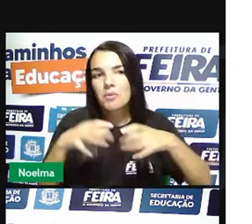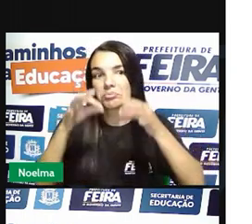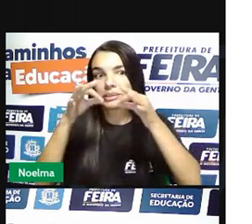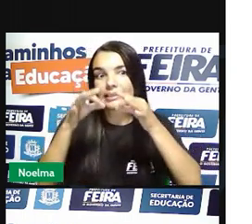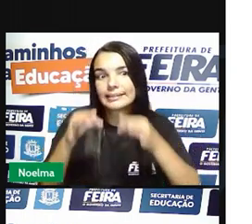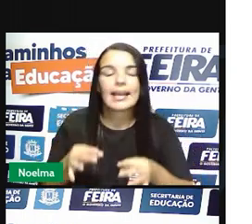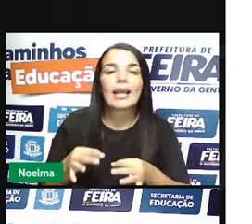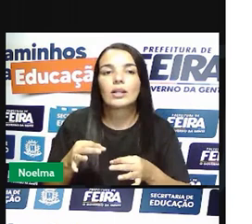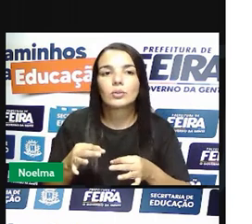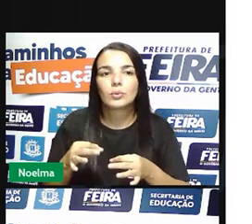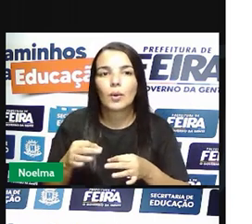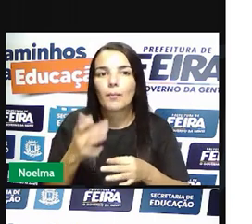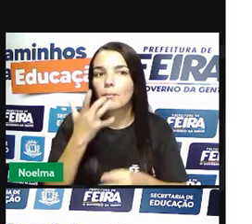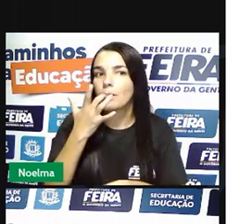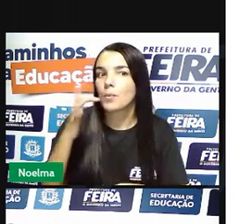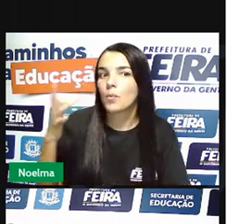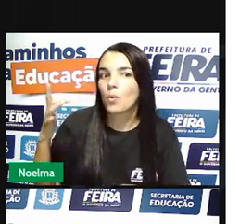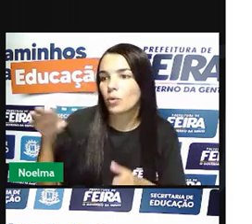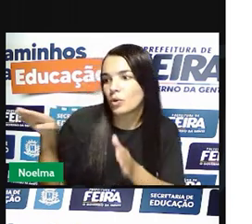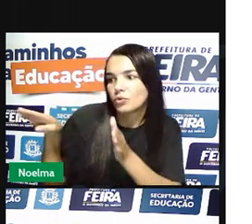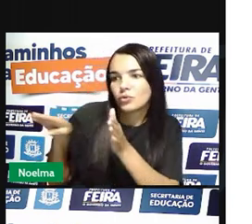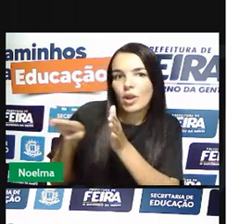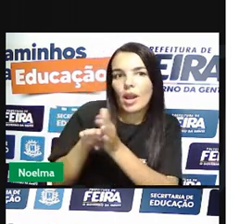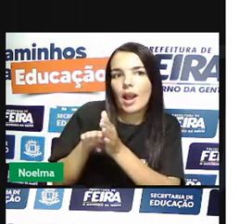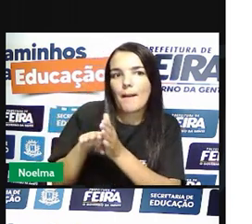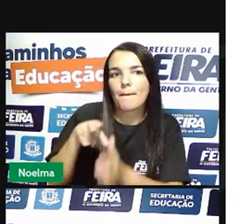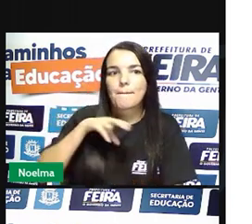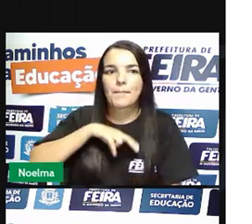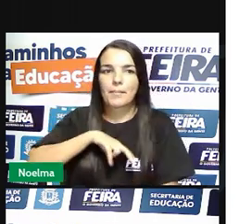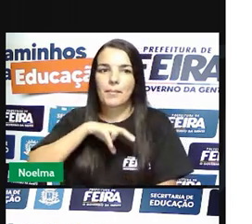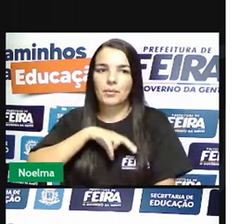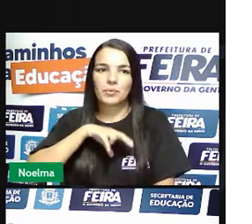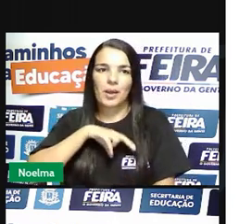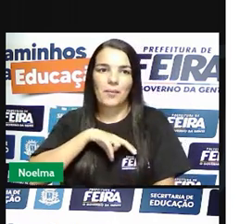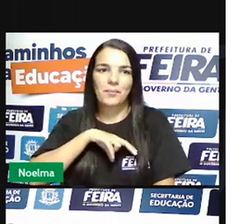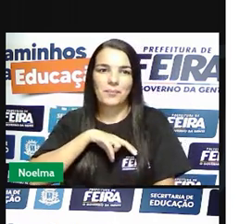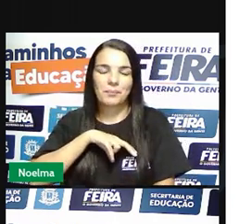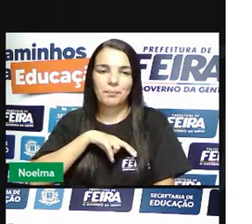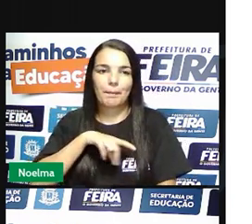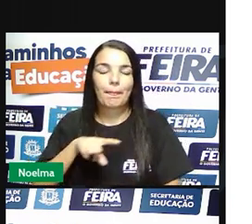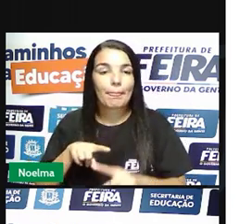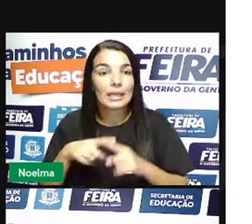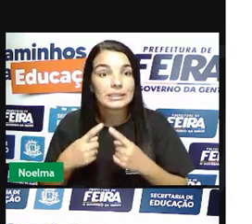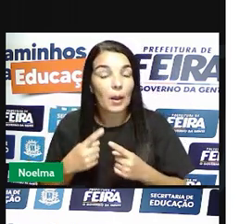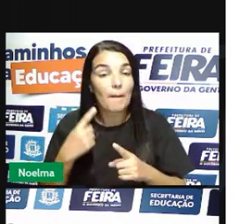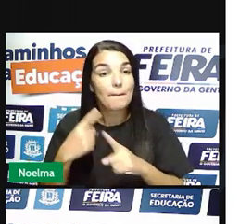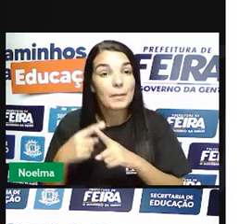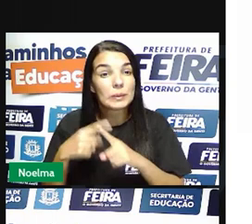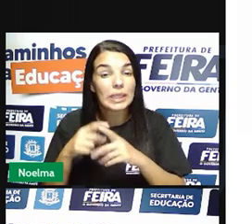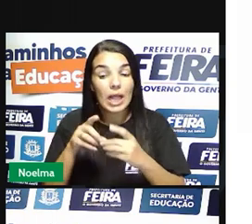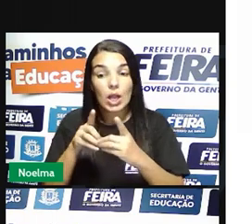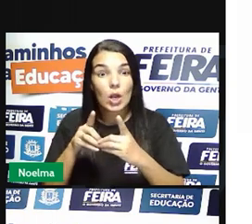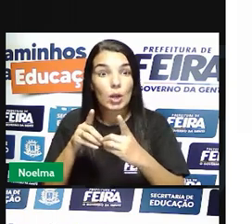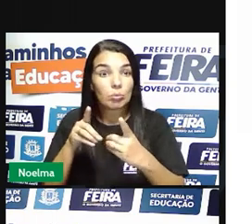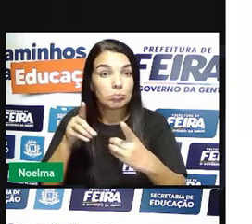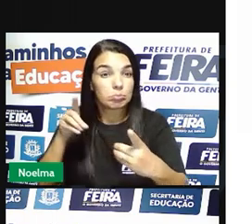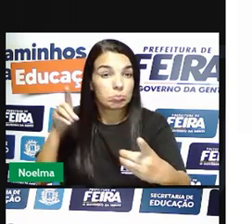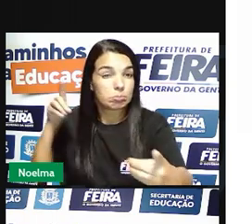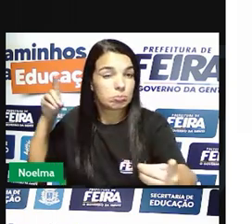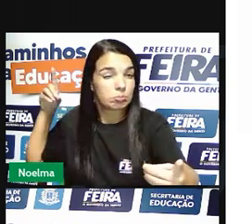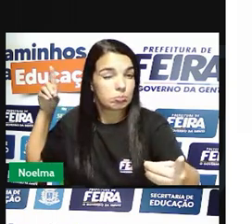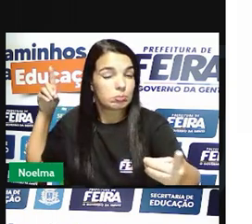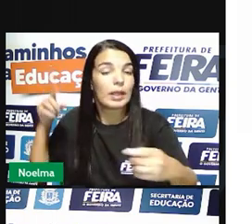eram levados esse ouro para Portugal. Então, por ser longe, tiveram-se que